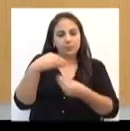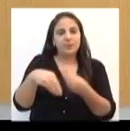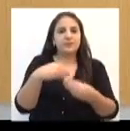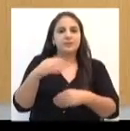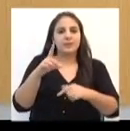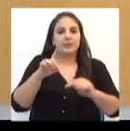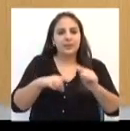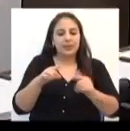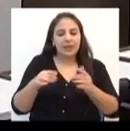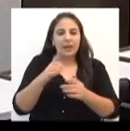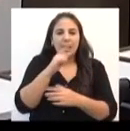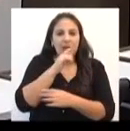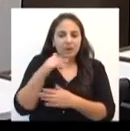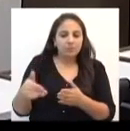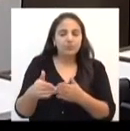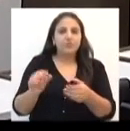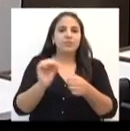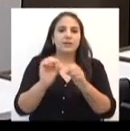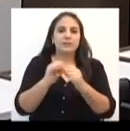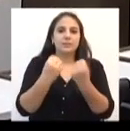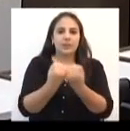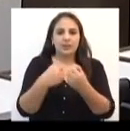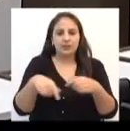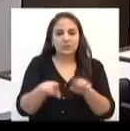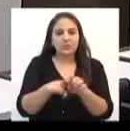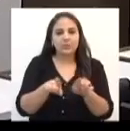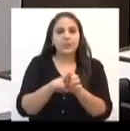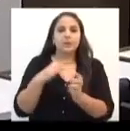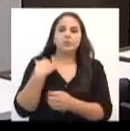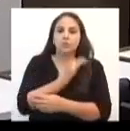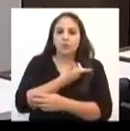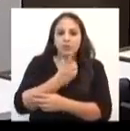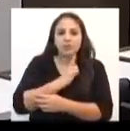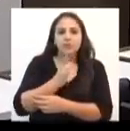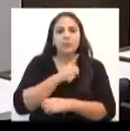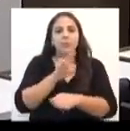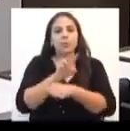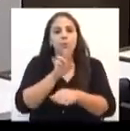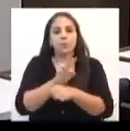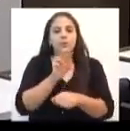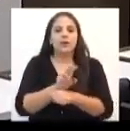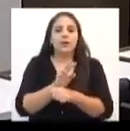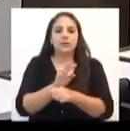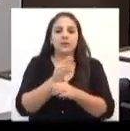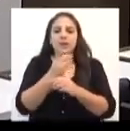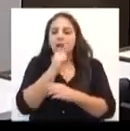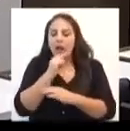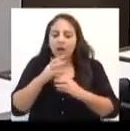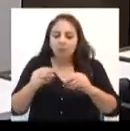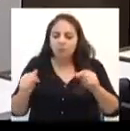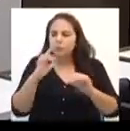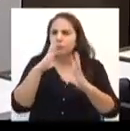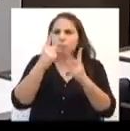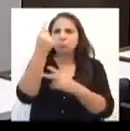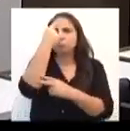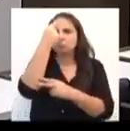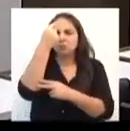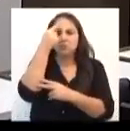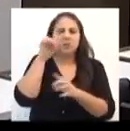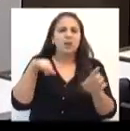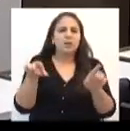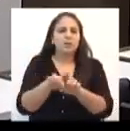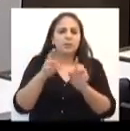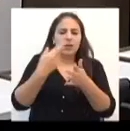promove seminário. Temos uma política estadual de conservação de sol e água toda pensada, na